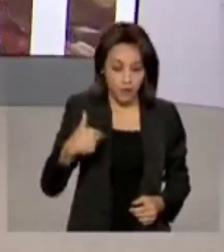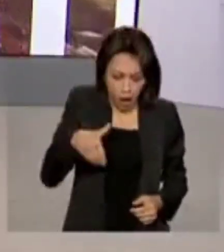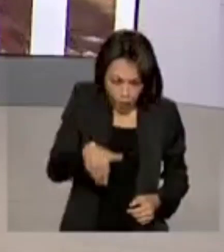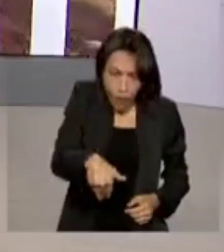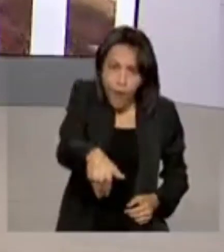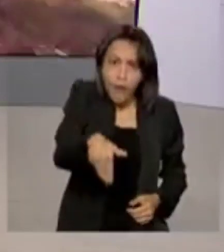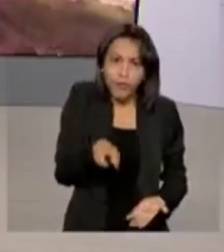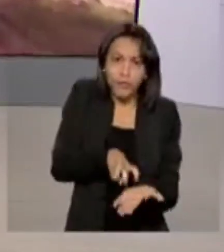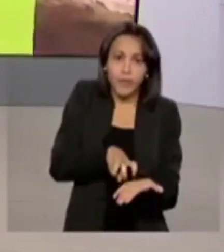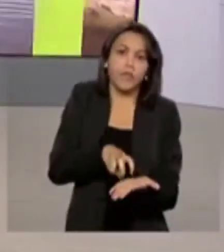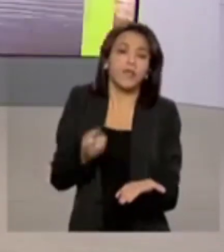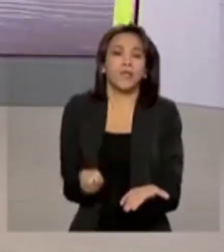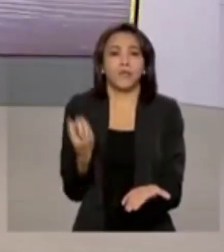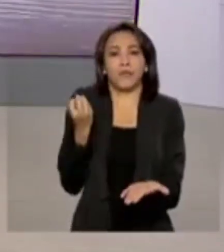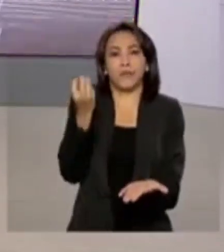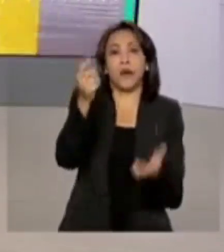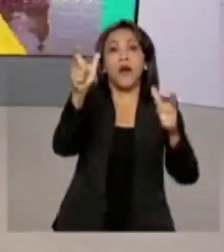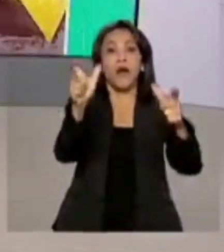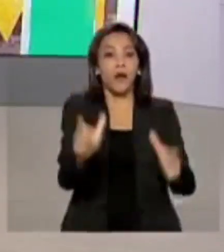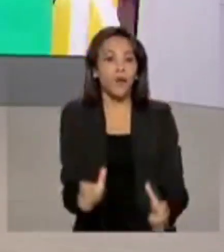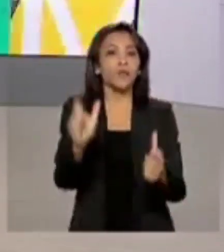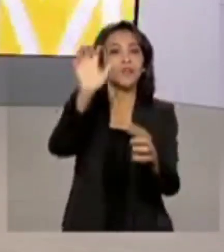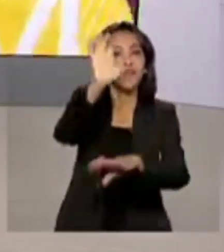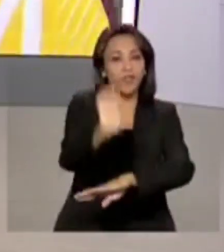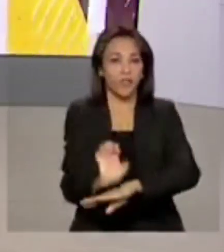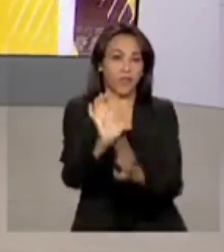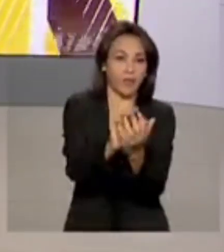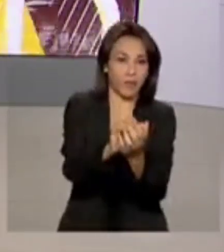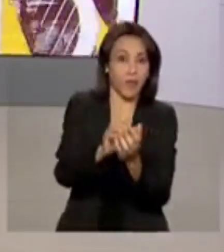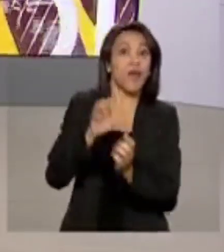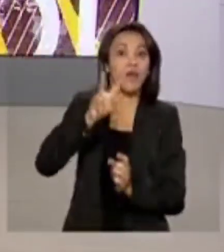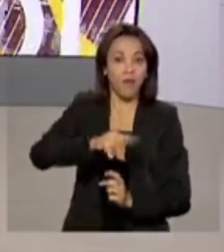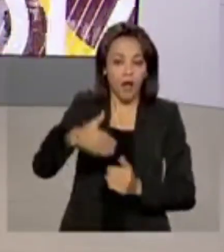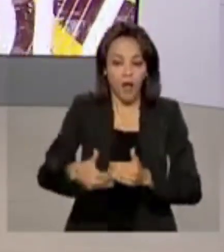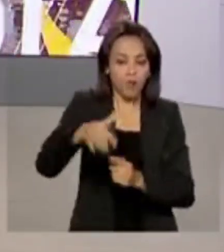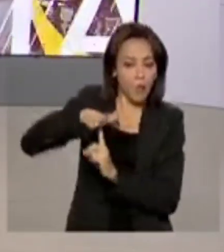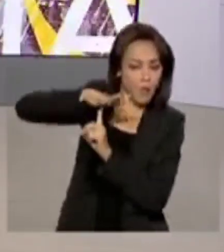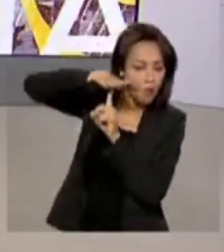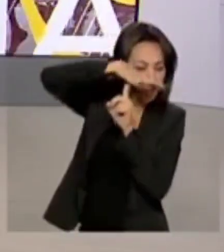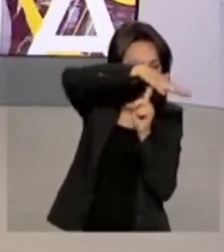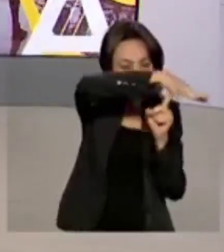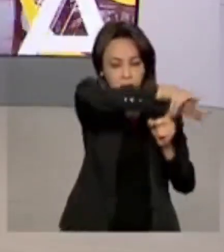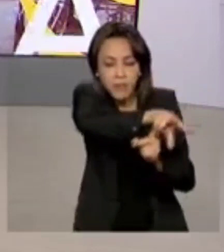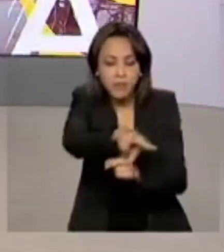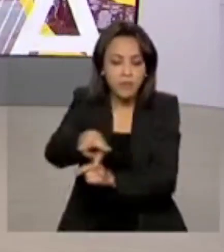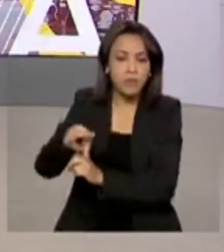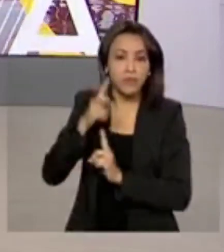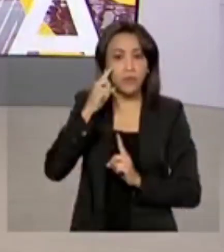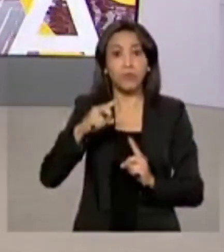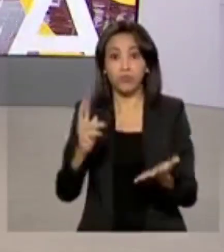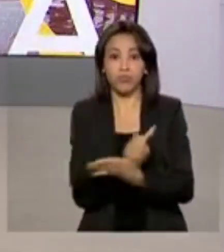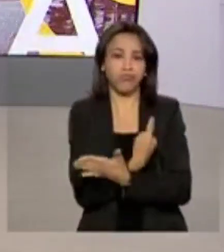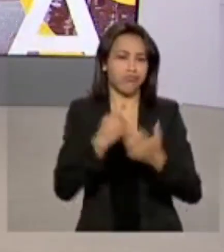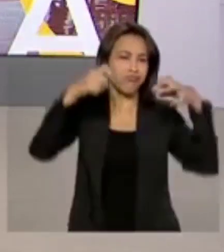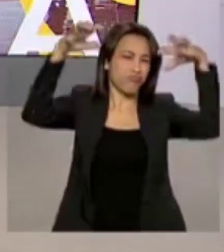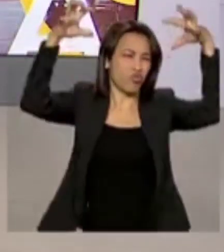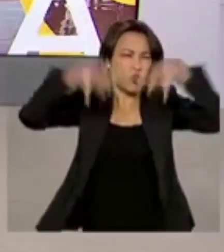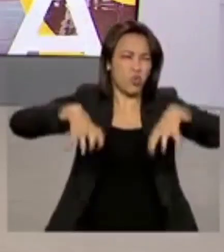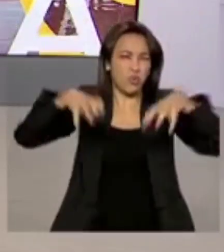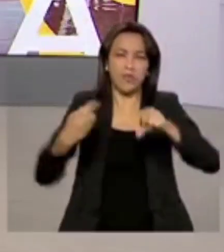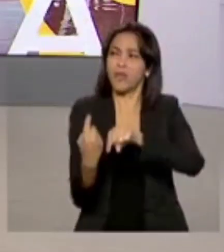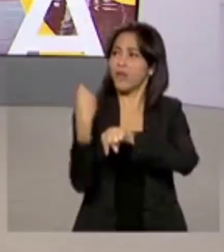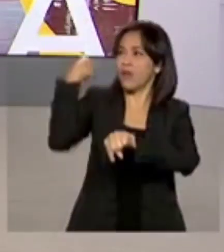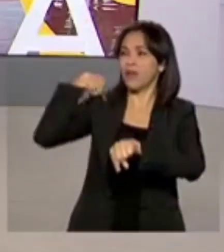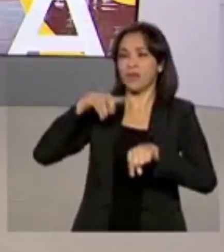agora pela manhã no estado de Pernambuco. Ele vai sobrevoar as áreas atingidas pelas fortes chuvas na região desde a última quarta